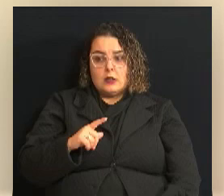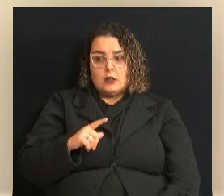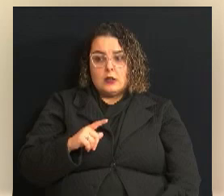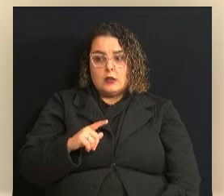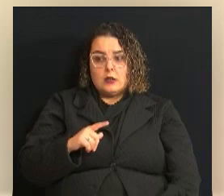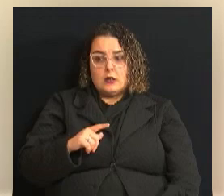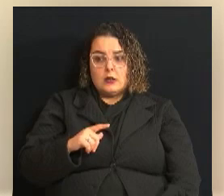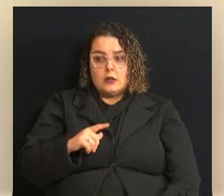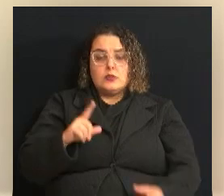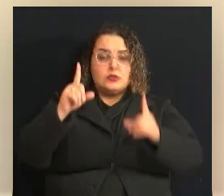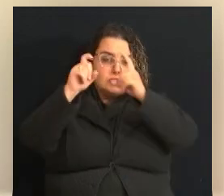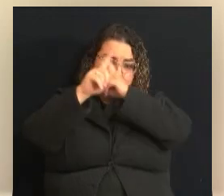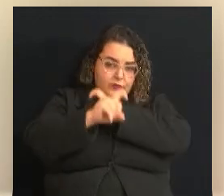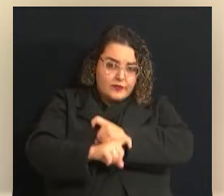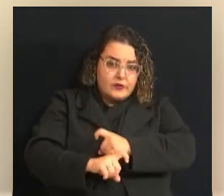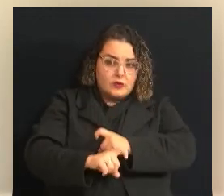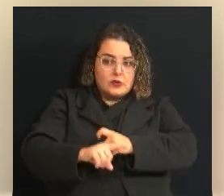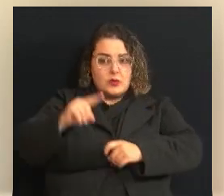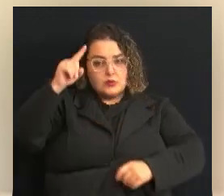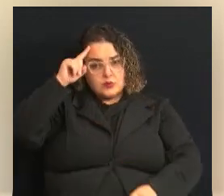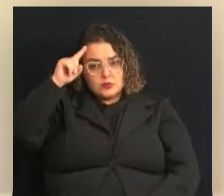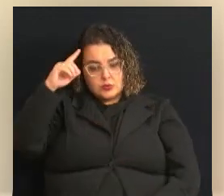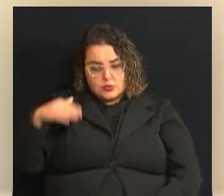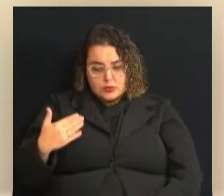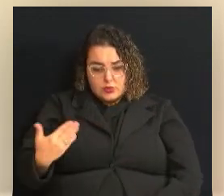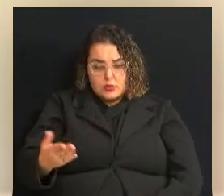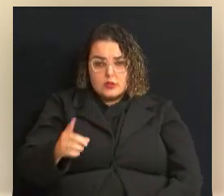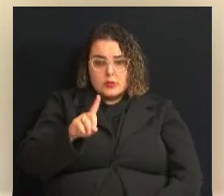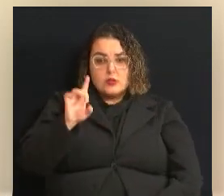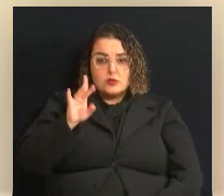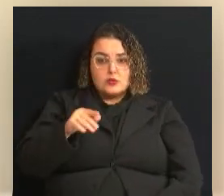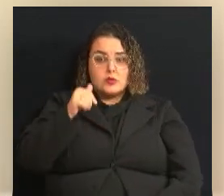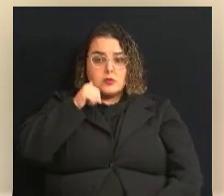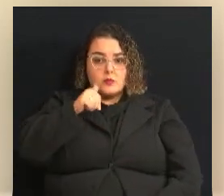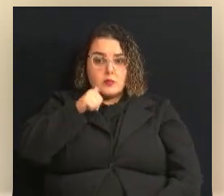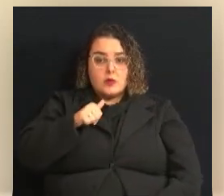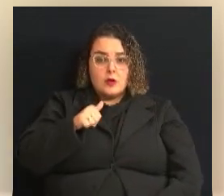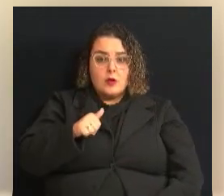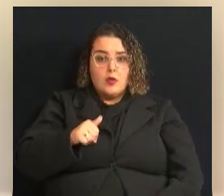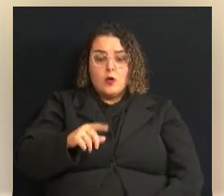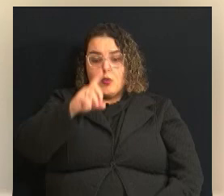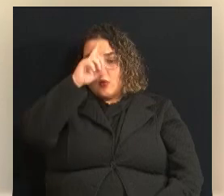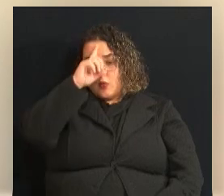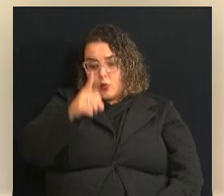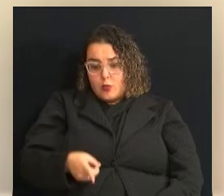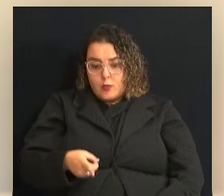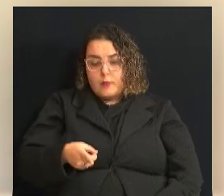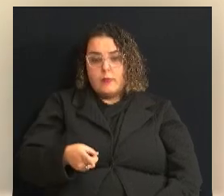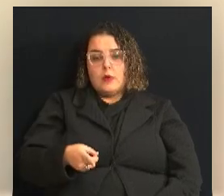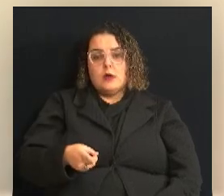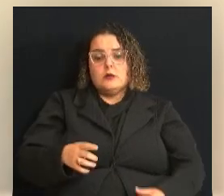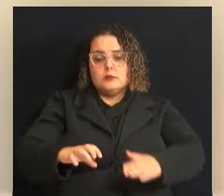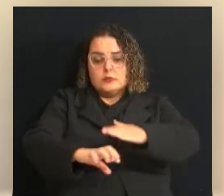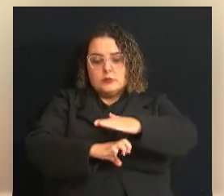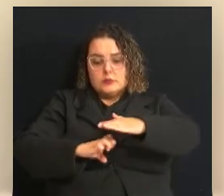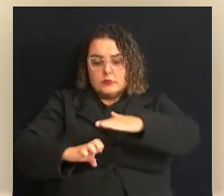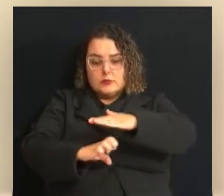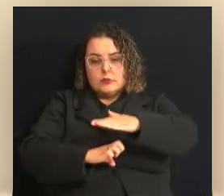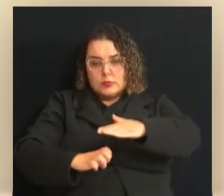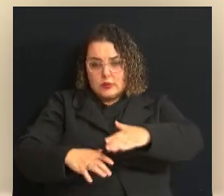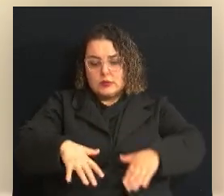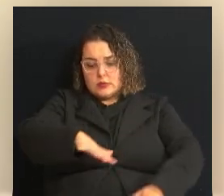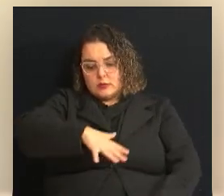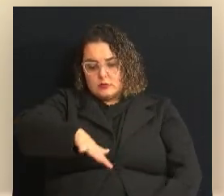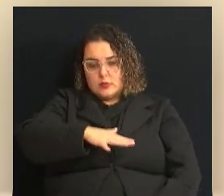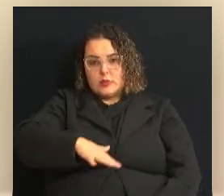dificuldades, que não são dificuldades da mulher, mas que o próprio mercado de trabalho impõe, exige, discrimina, a mulher com deficiência, como foi